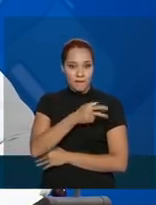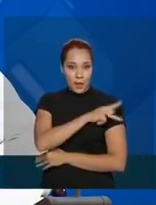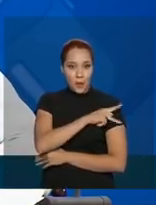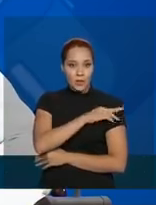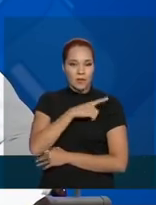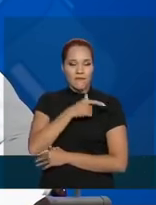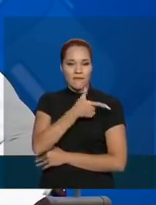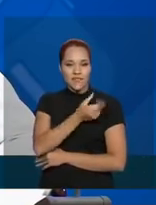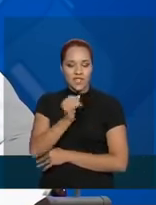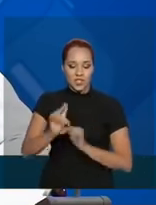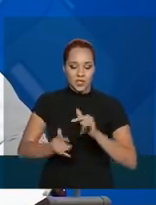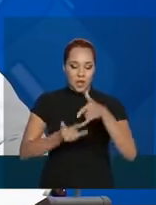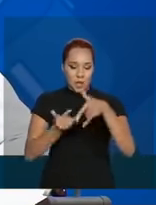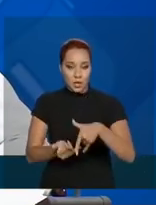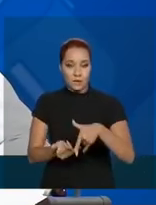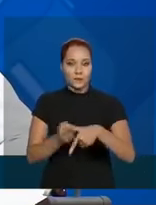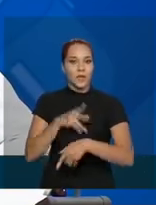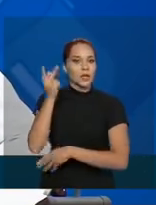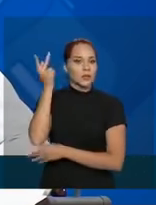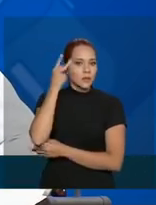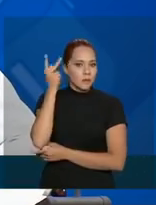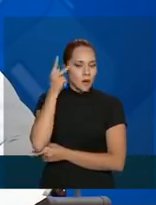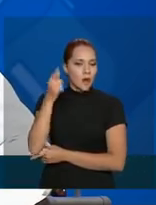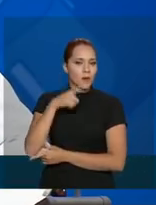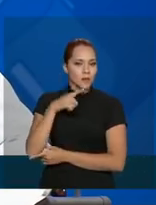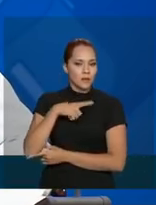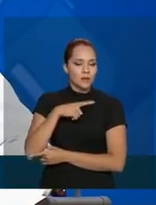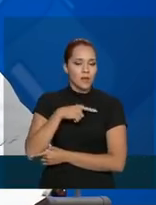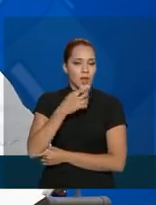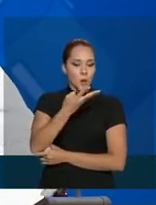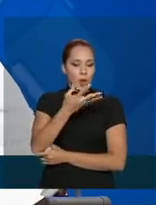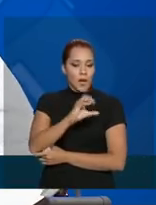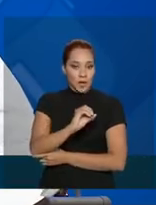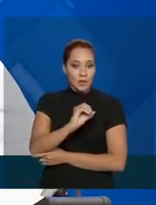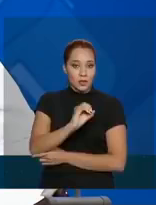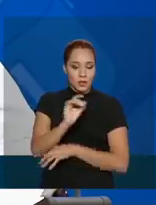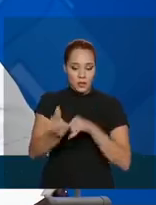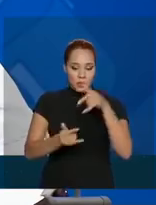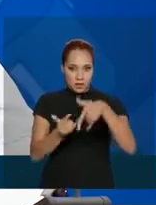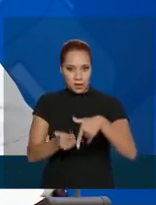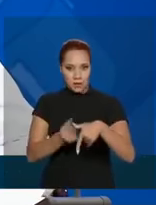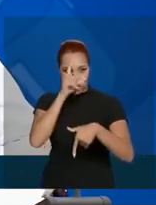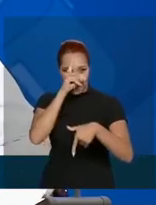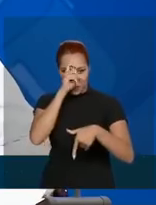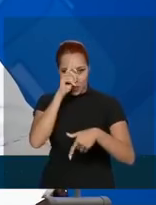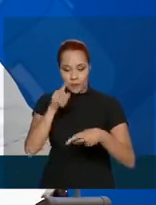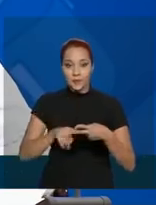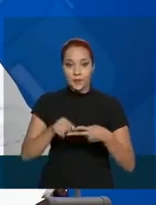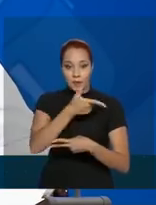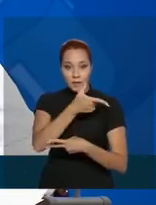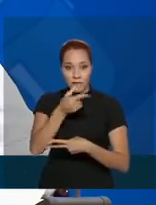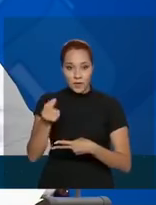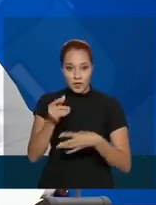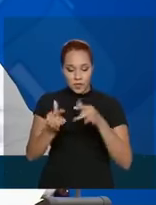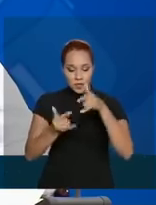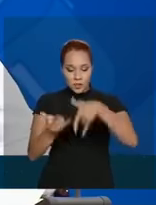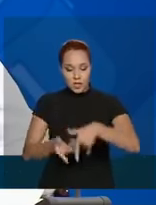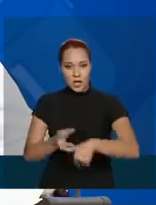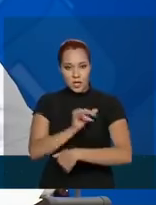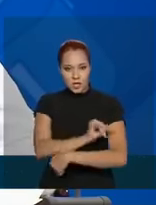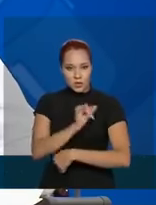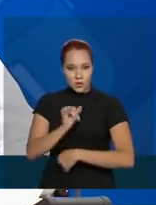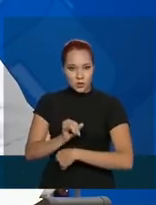São Paulo, na capital, 40 leitos no Hospital de Clínicas, 20 leitos no Instituto de